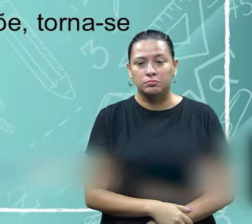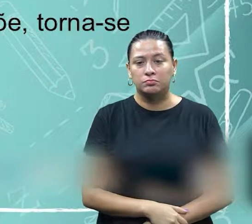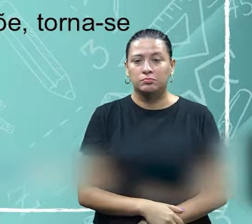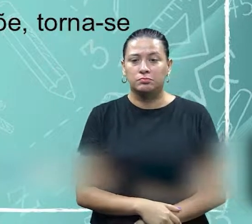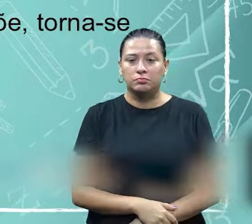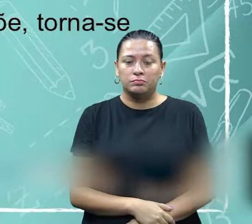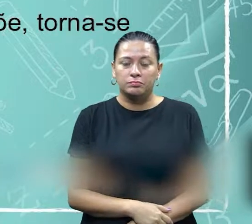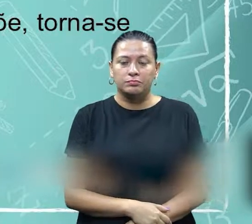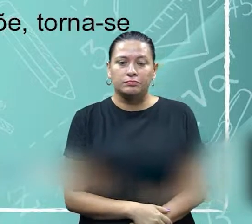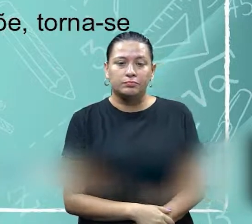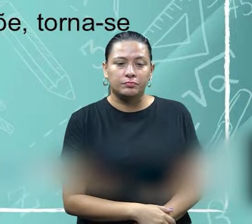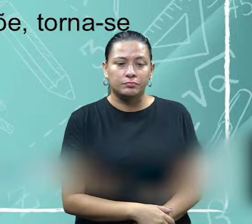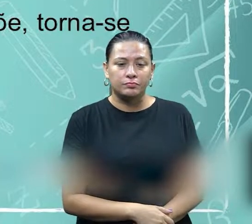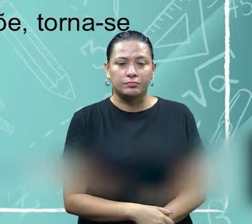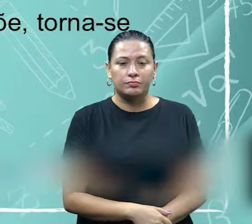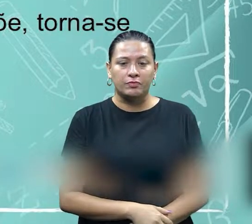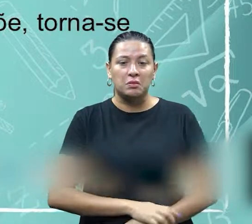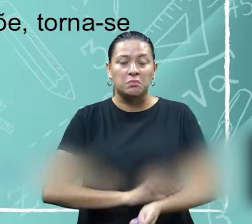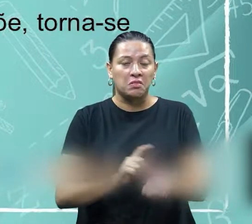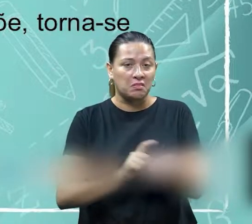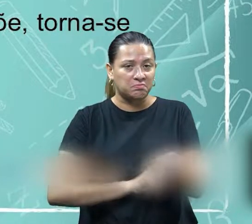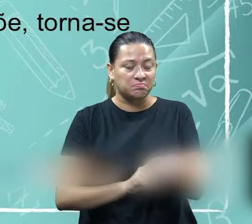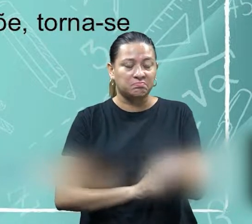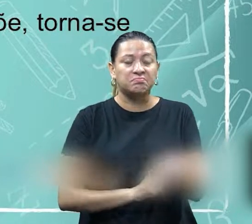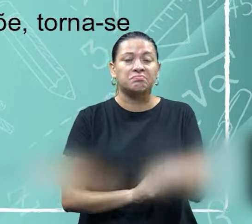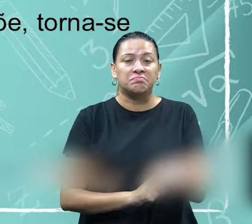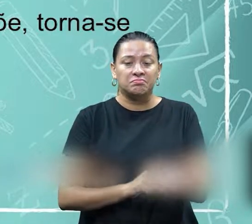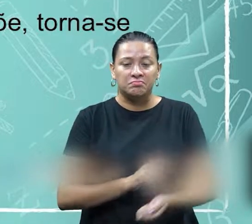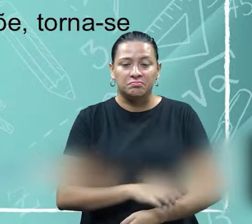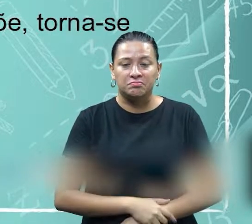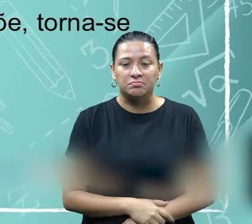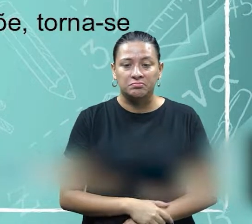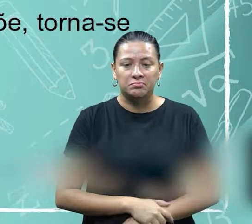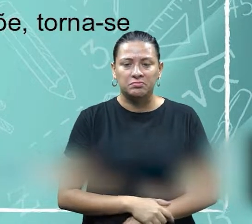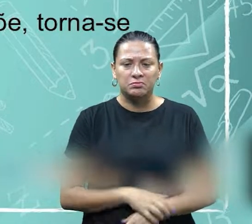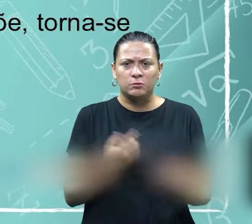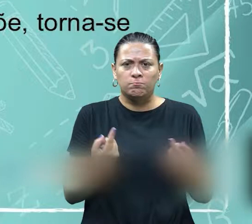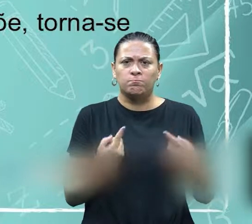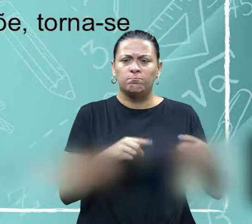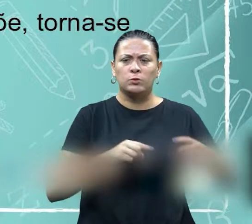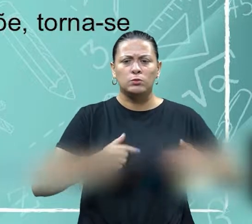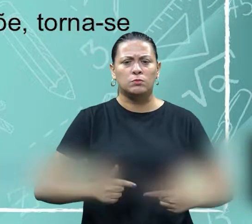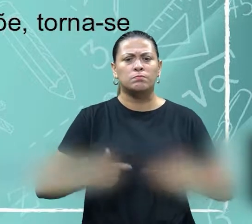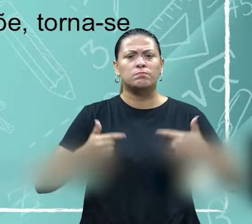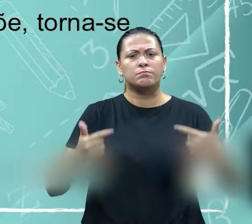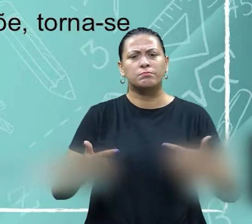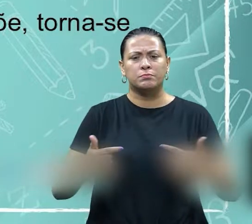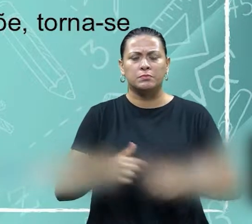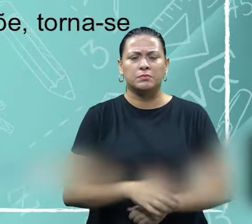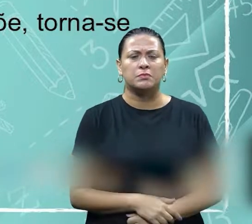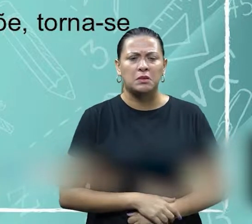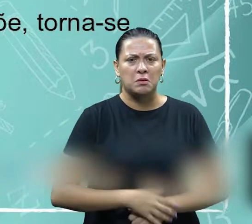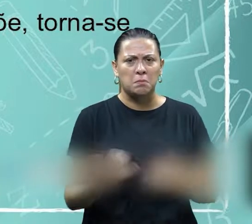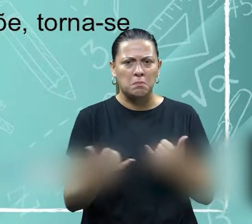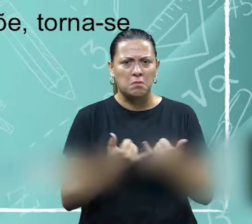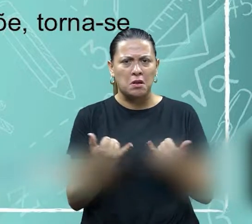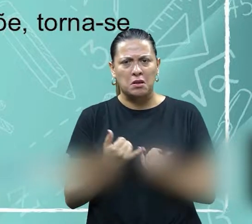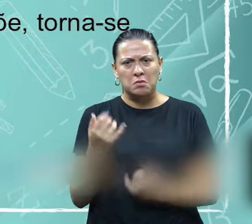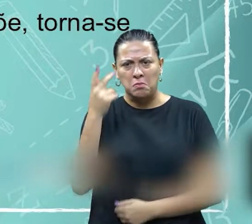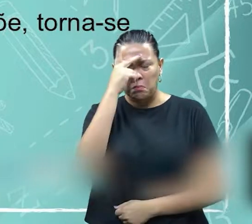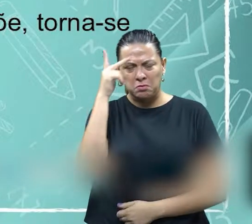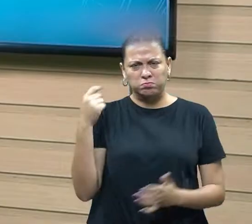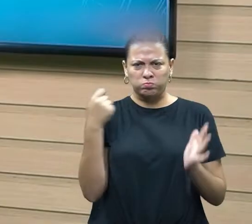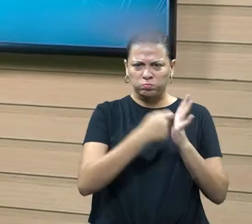negociador se comporta, né? E sobre intenção e ameaça, ele impõe-se e torna, de certa forma, até não ter um